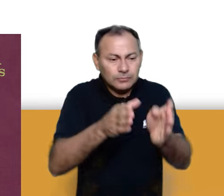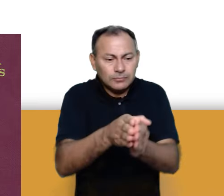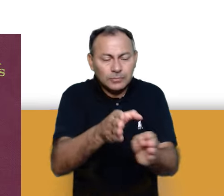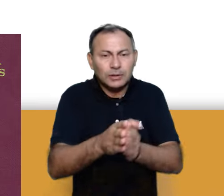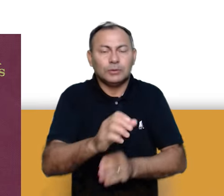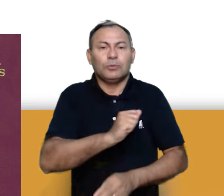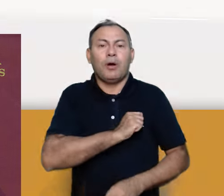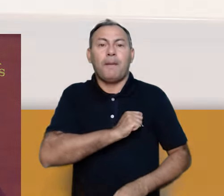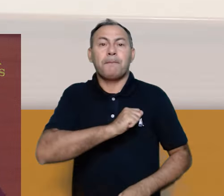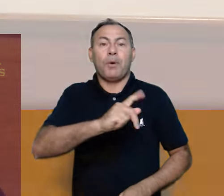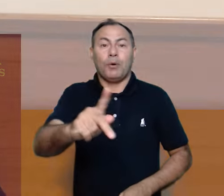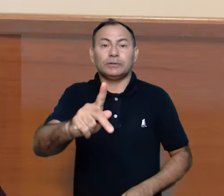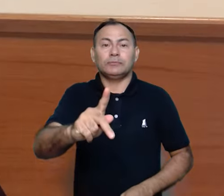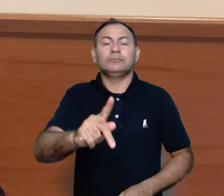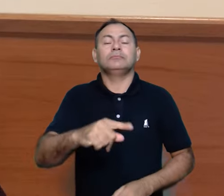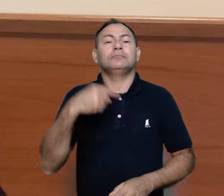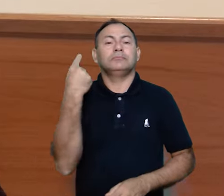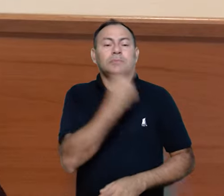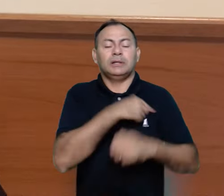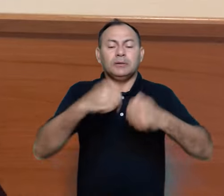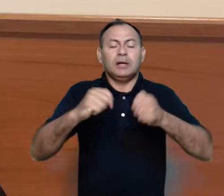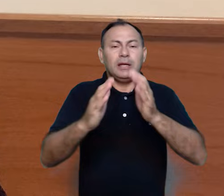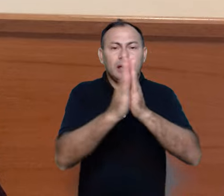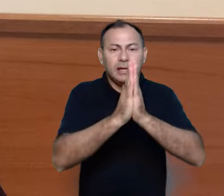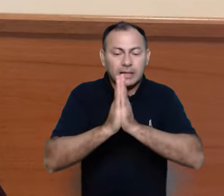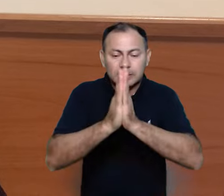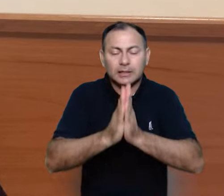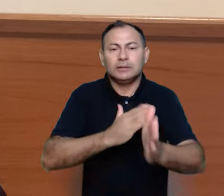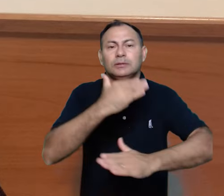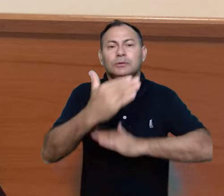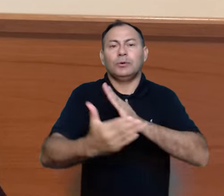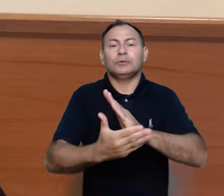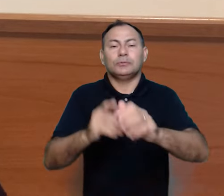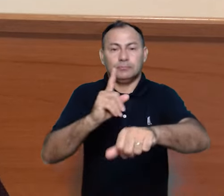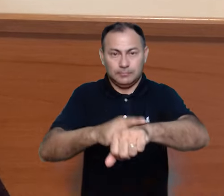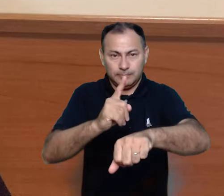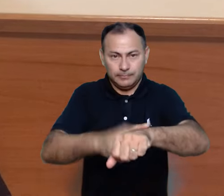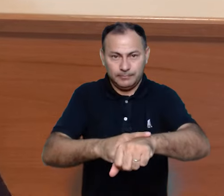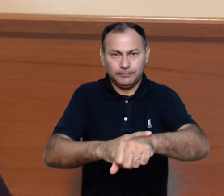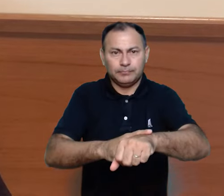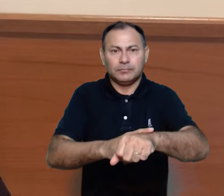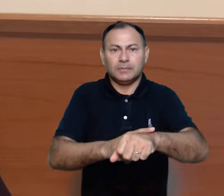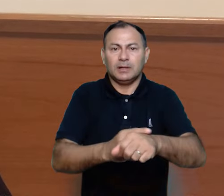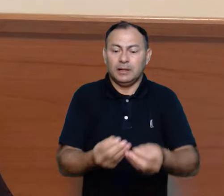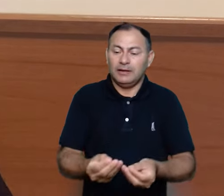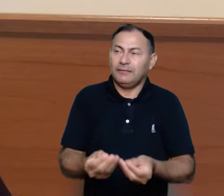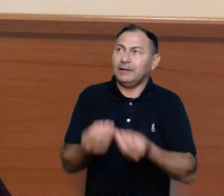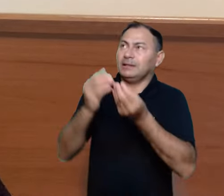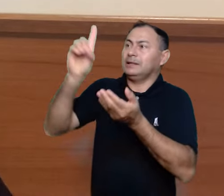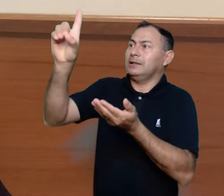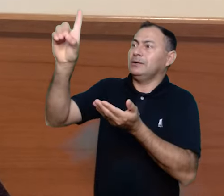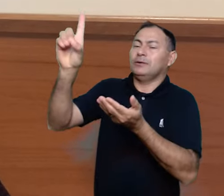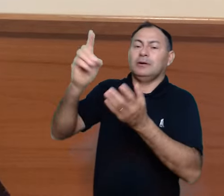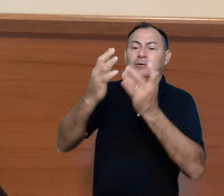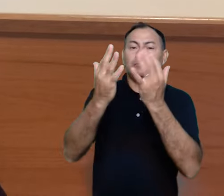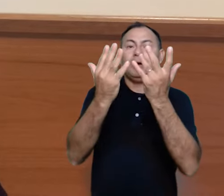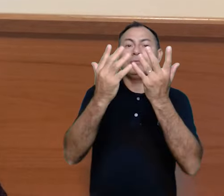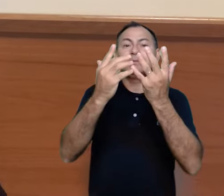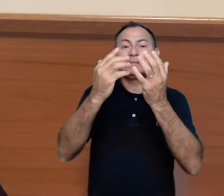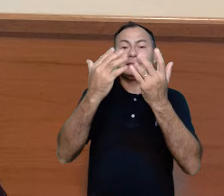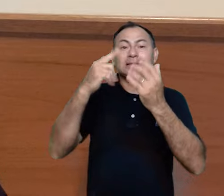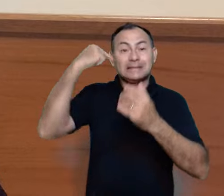conselho do apóstolo, que devemos rezar em todos os tempos, elevando a Deus mãos